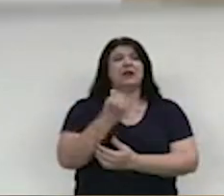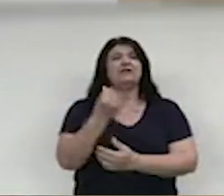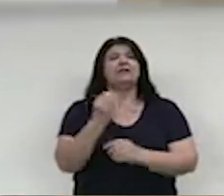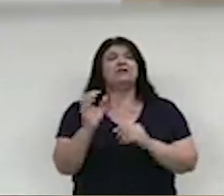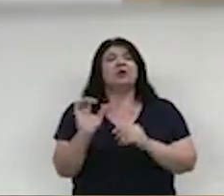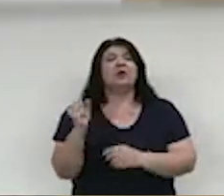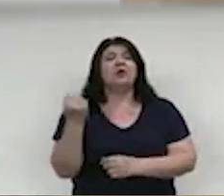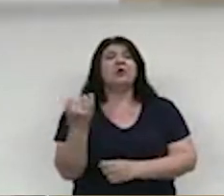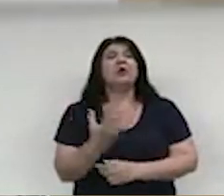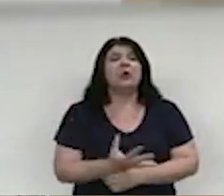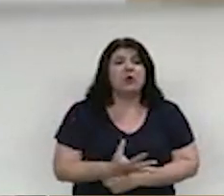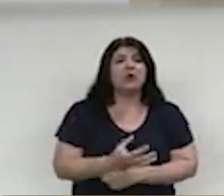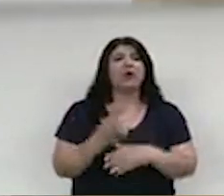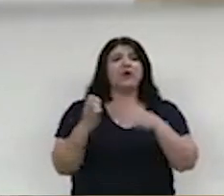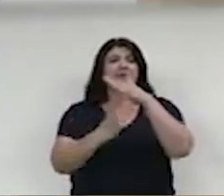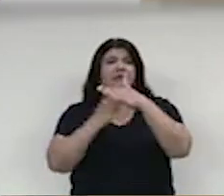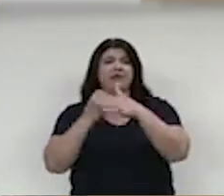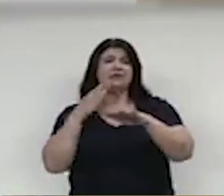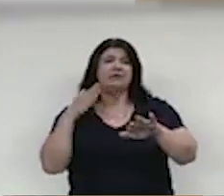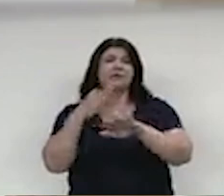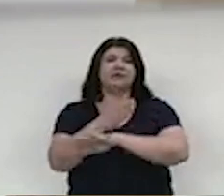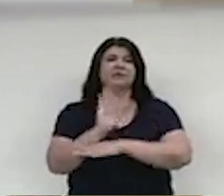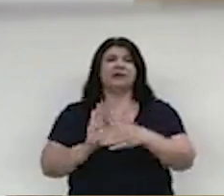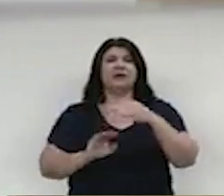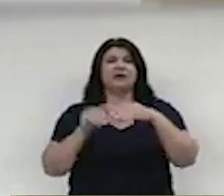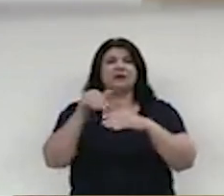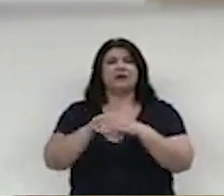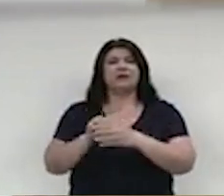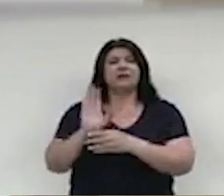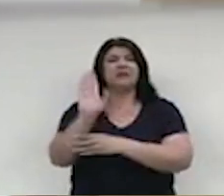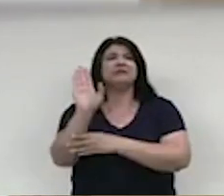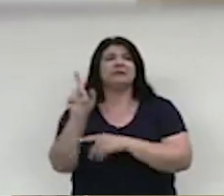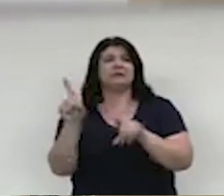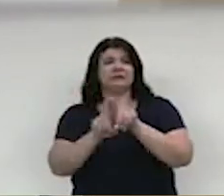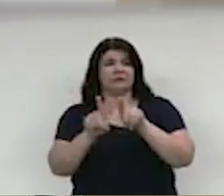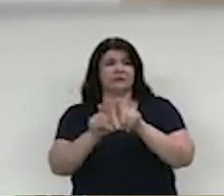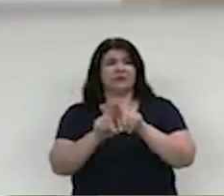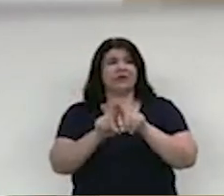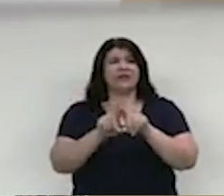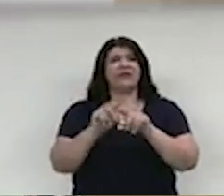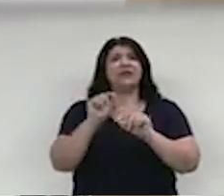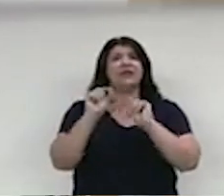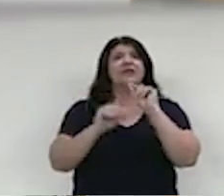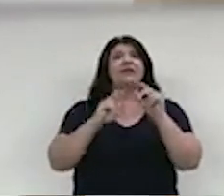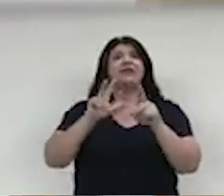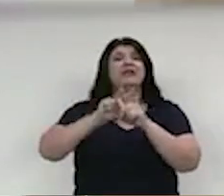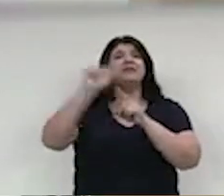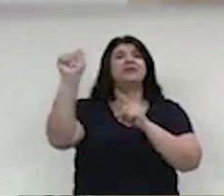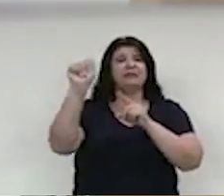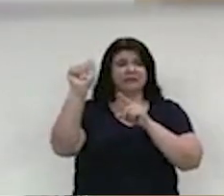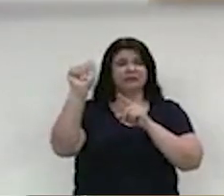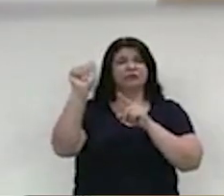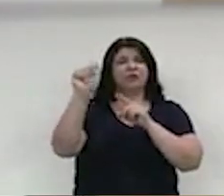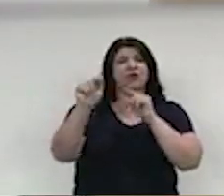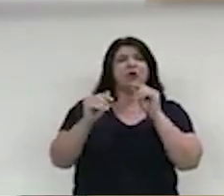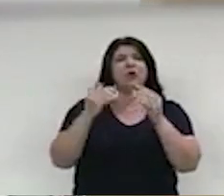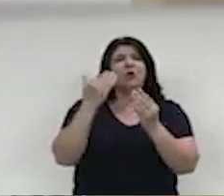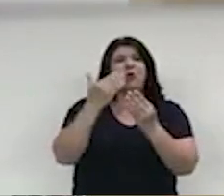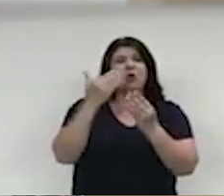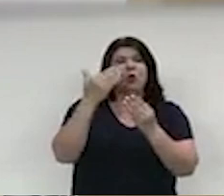foram as empresas participantes das últimas licitações e quais foram as que venceram os processos para produzir a